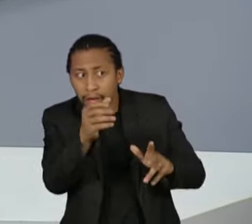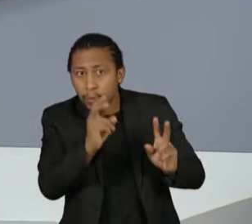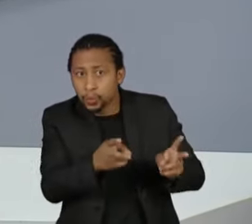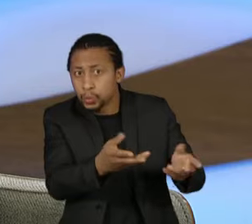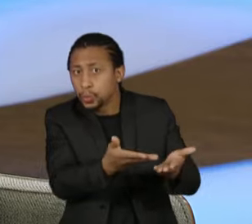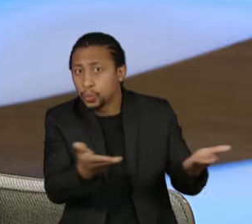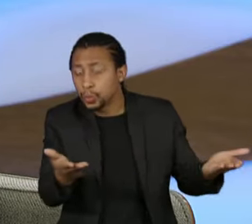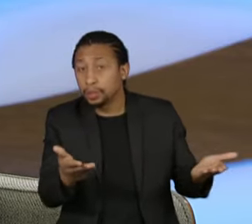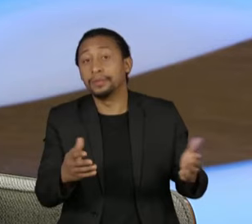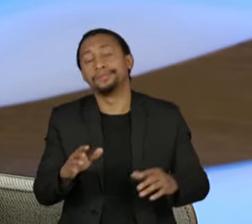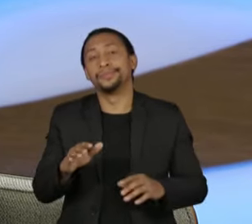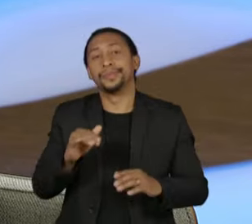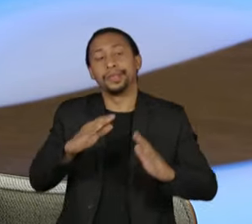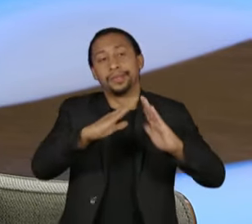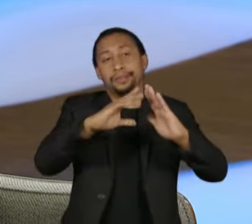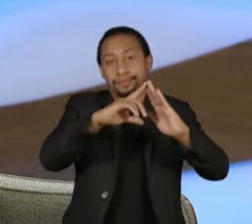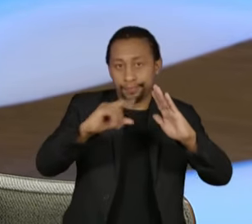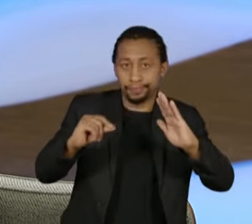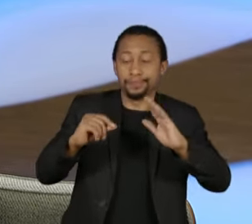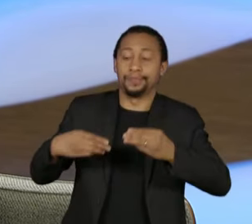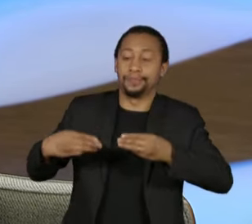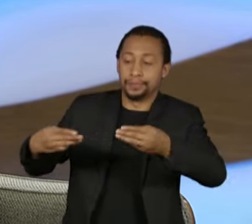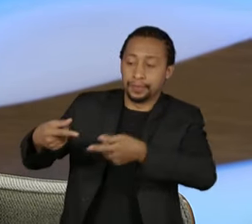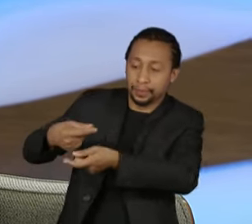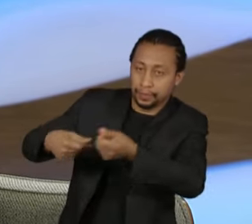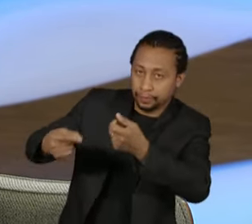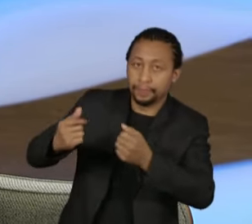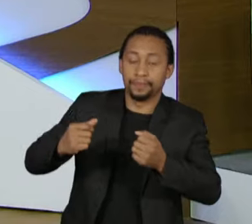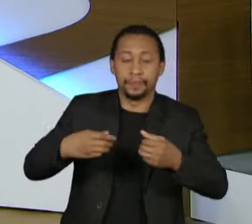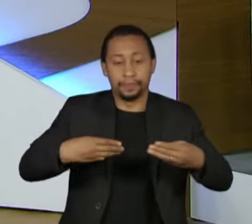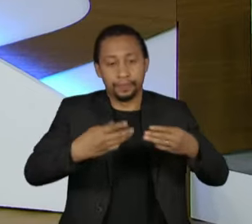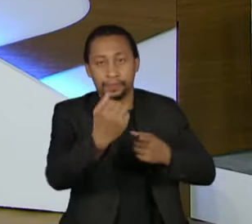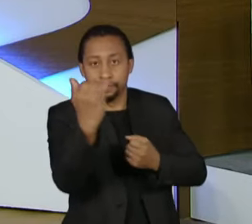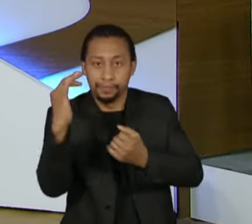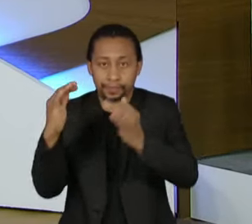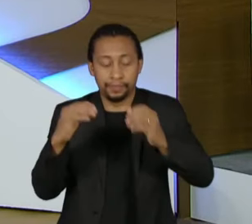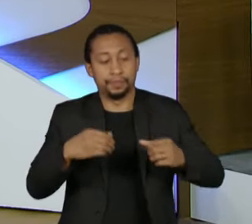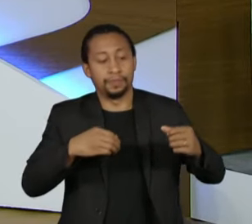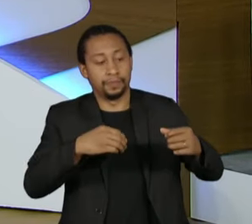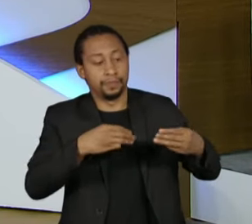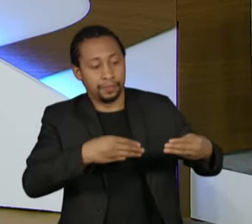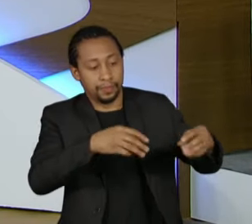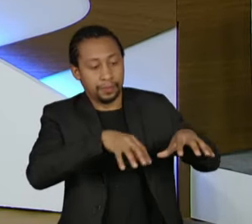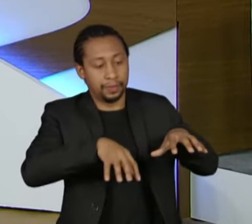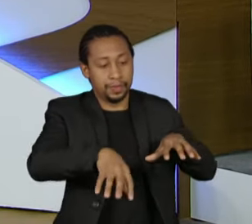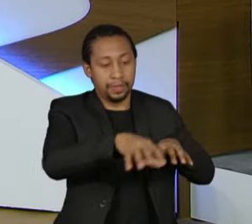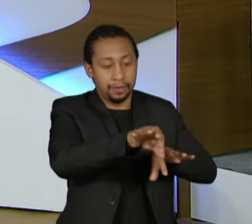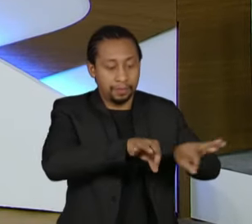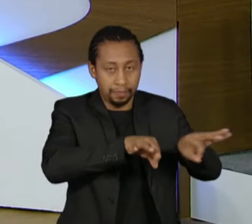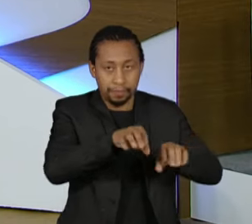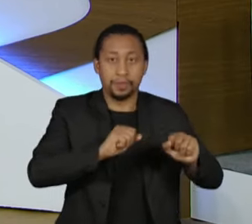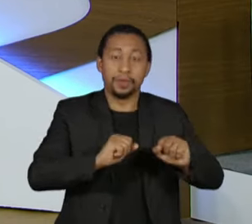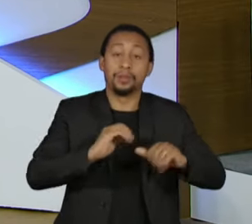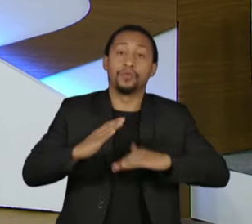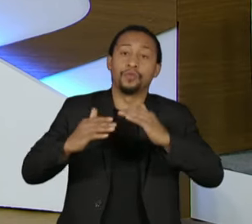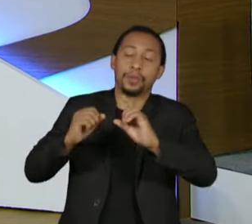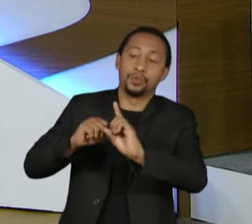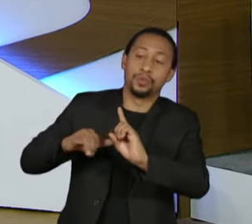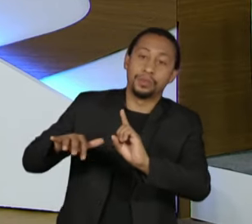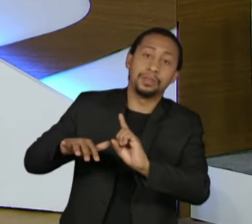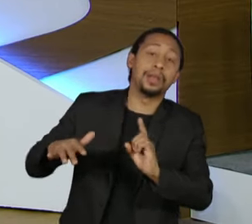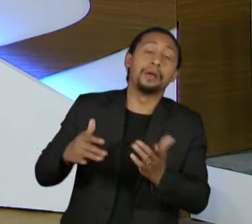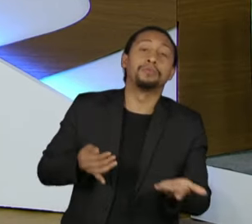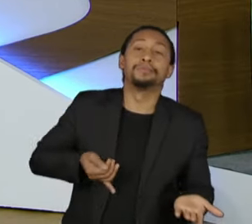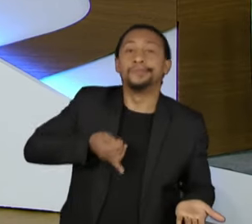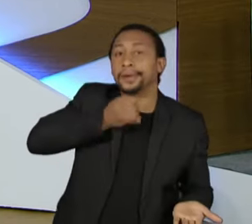econômica, da Casa Civil, da Fazenda, do planejamento, do desenvolvimento, do desenvolvimento social, por